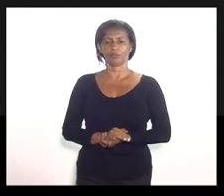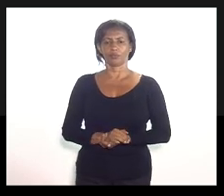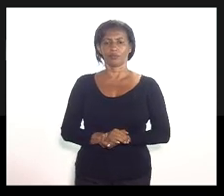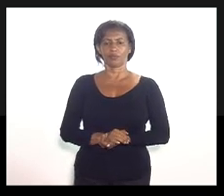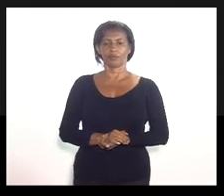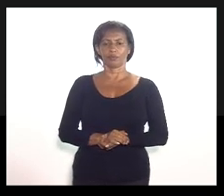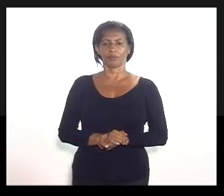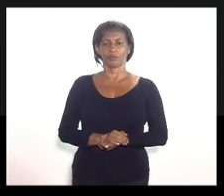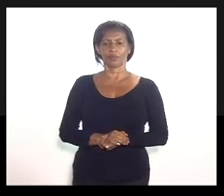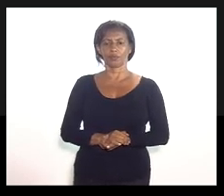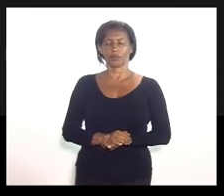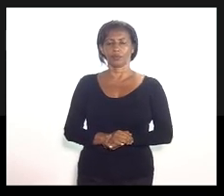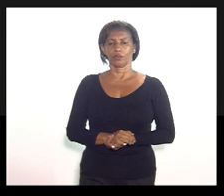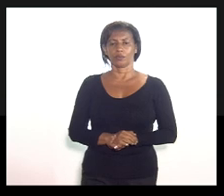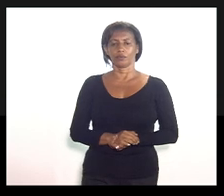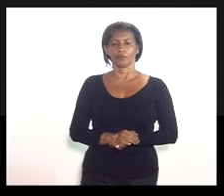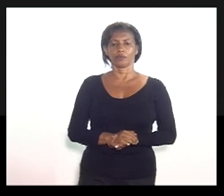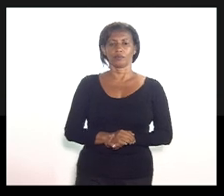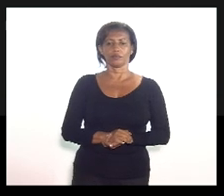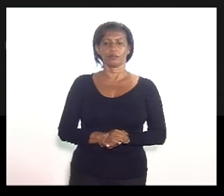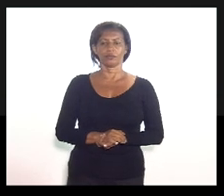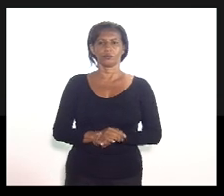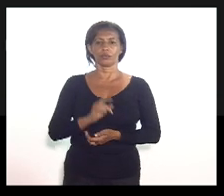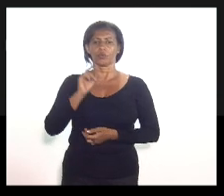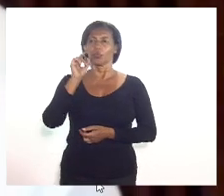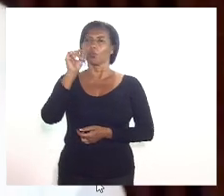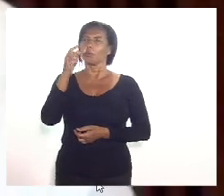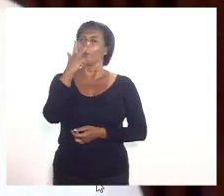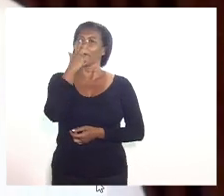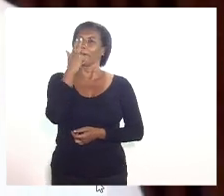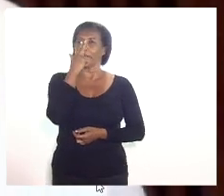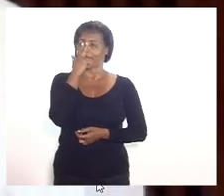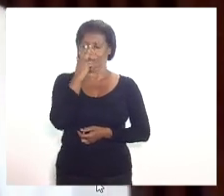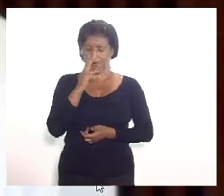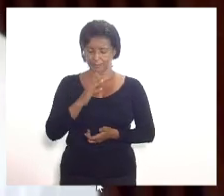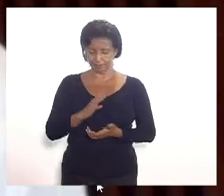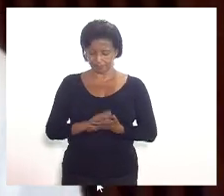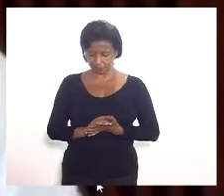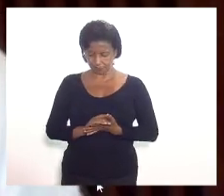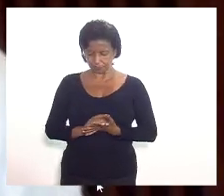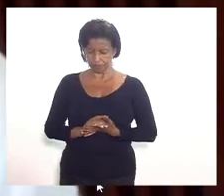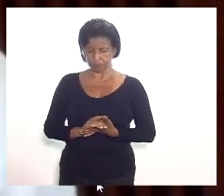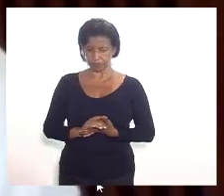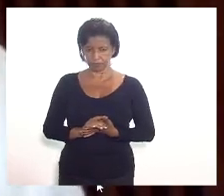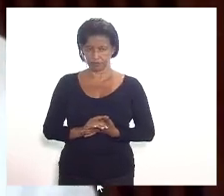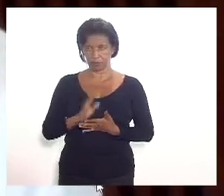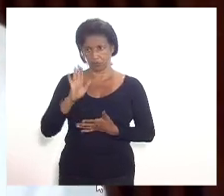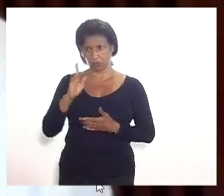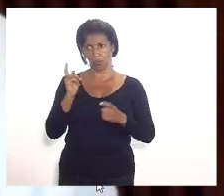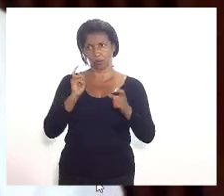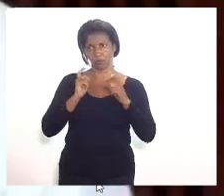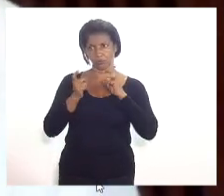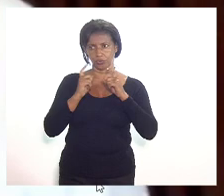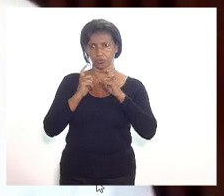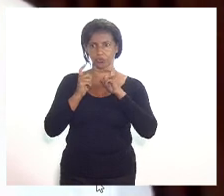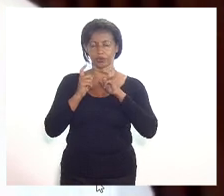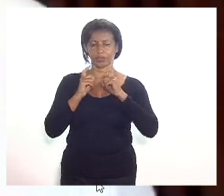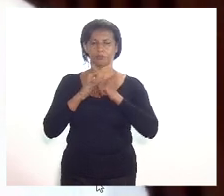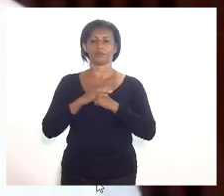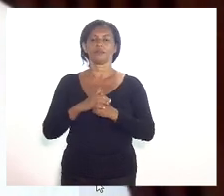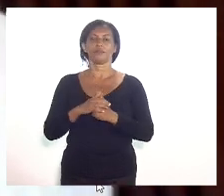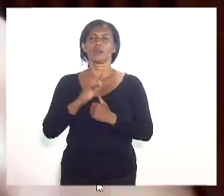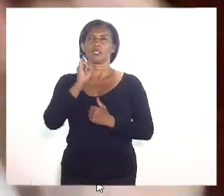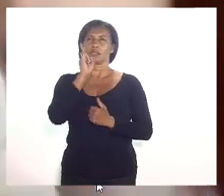que me parece aqui é que quando eu coloco, vou colocar em discussão, se eu